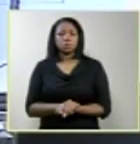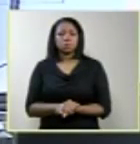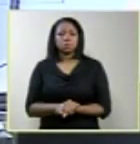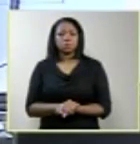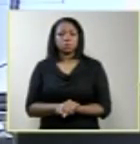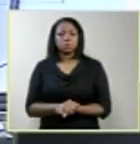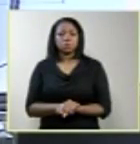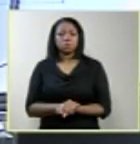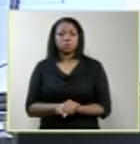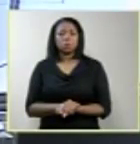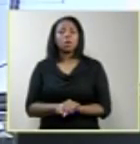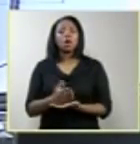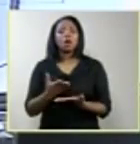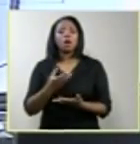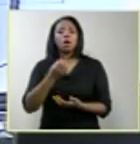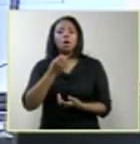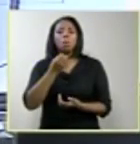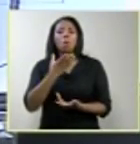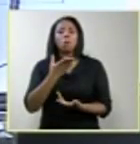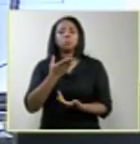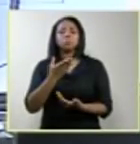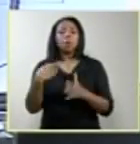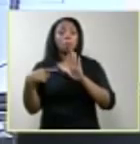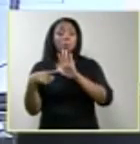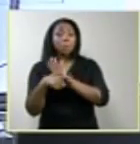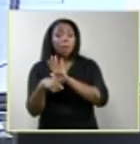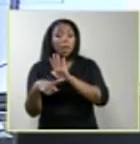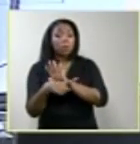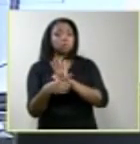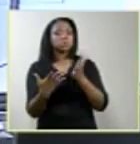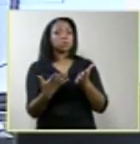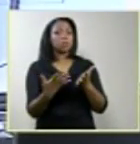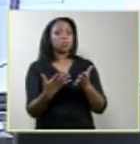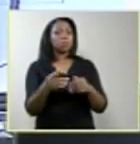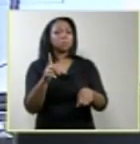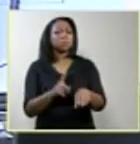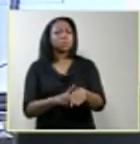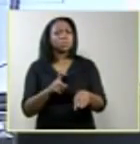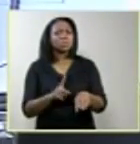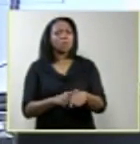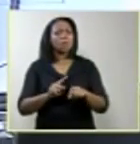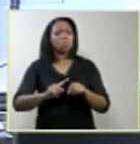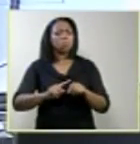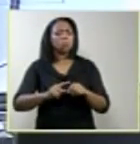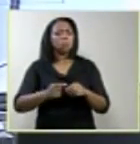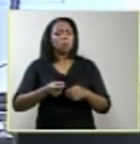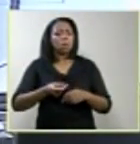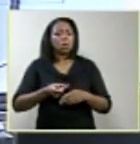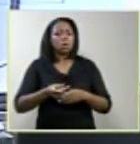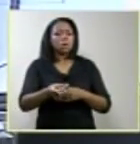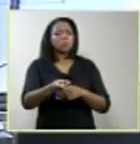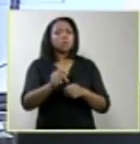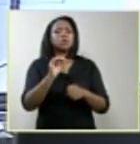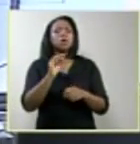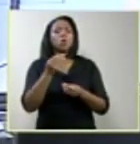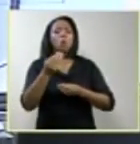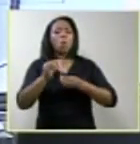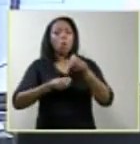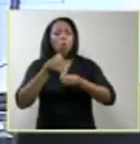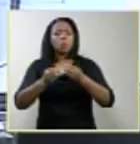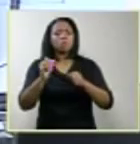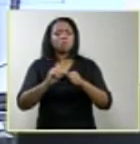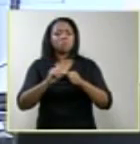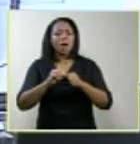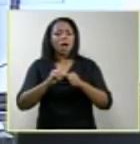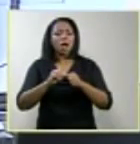O senhoria perguntava sobre o tempo que se faz o